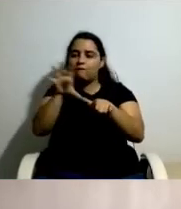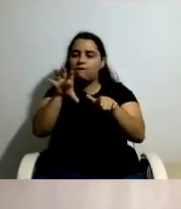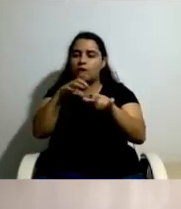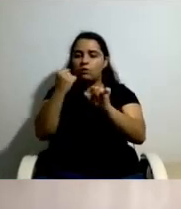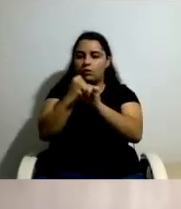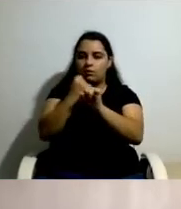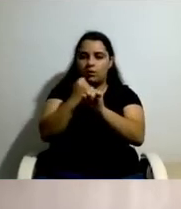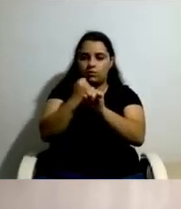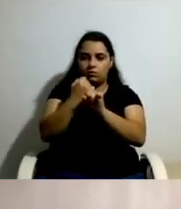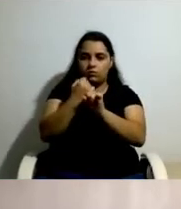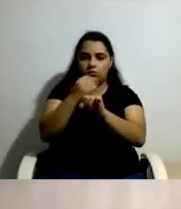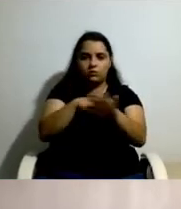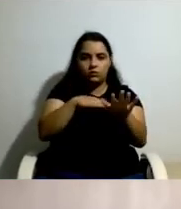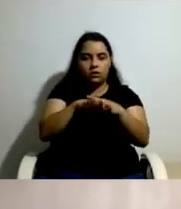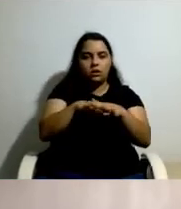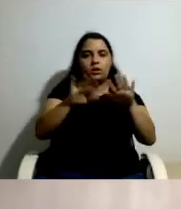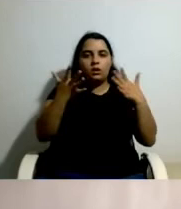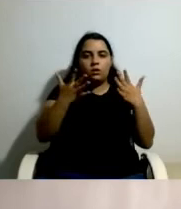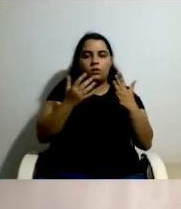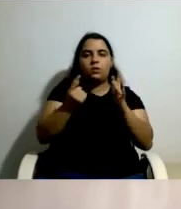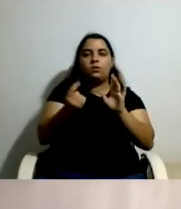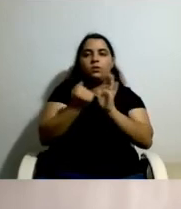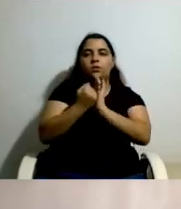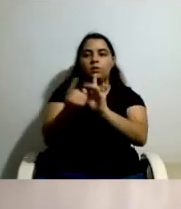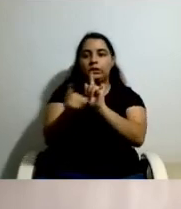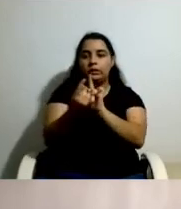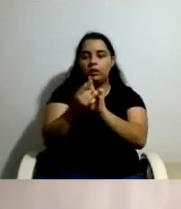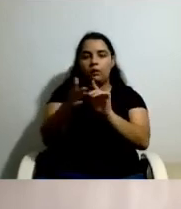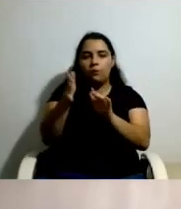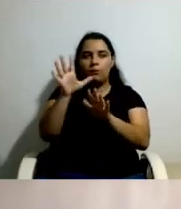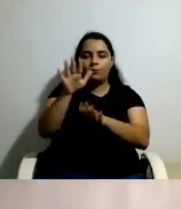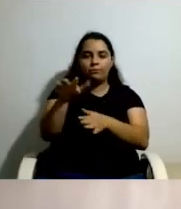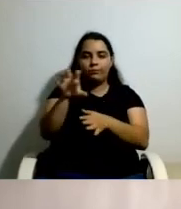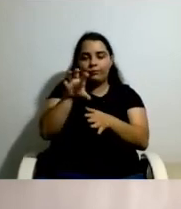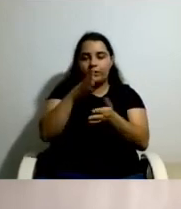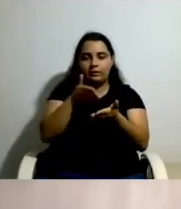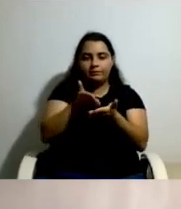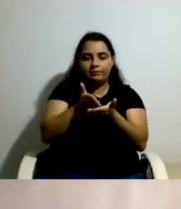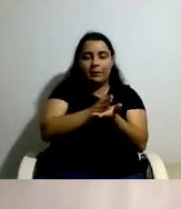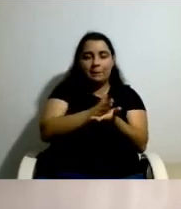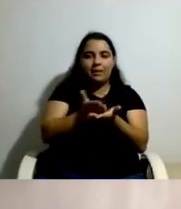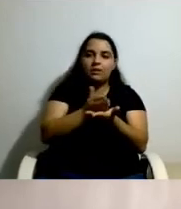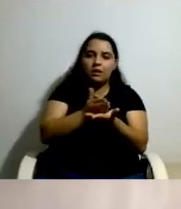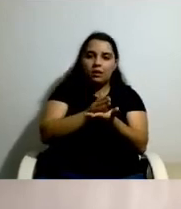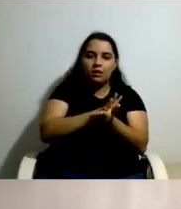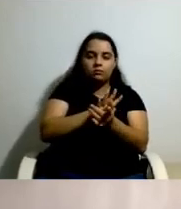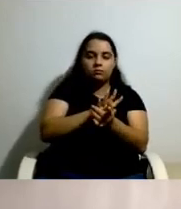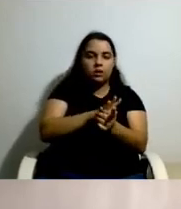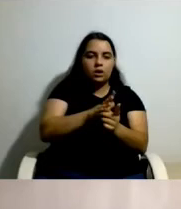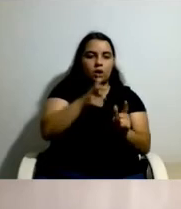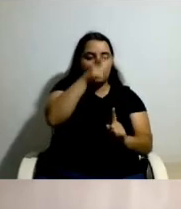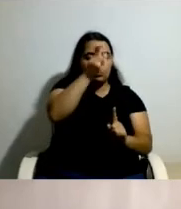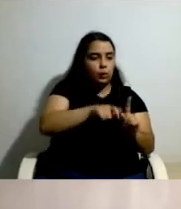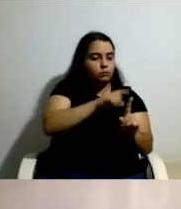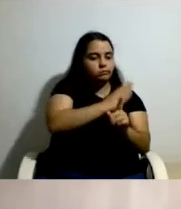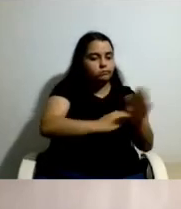pessoal acaba por emergir como um mediador entre a pessoa com deficiência e o meio que as rodeia. A pessoa com deficiência gera, portanto,